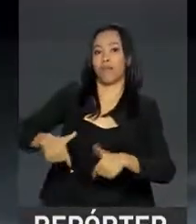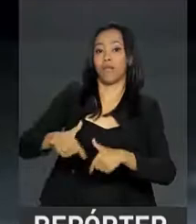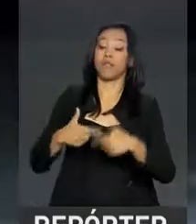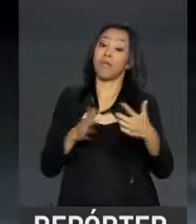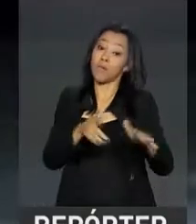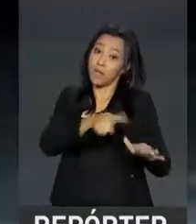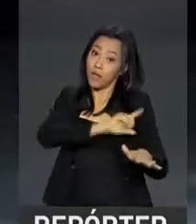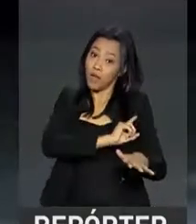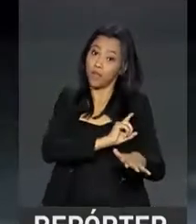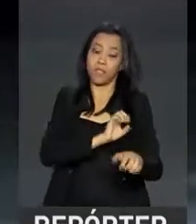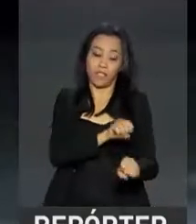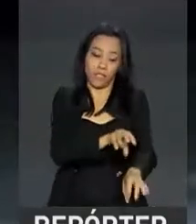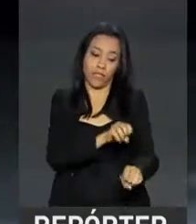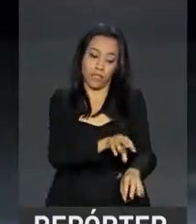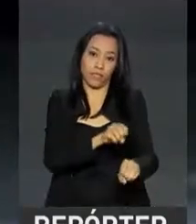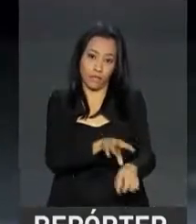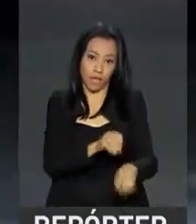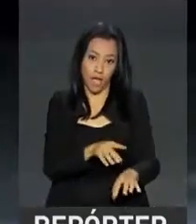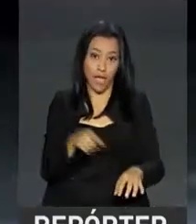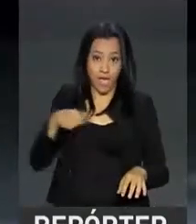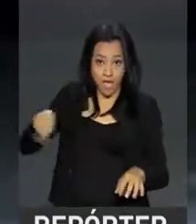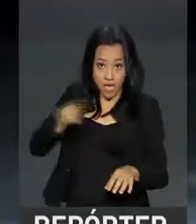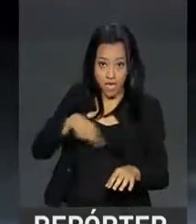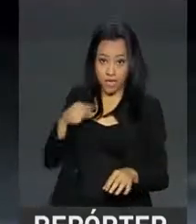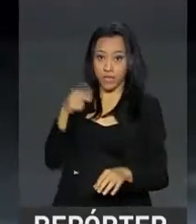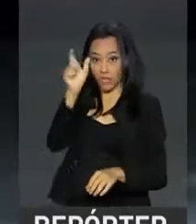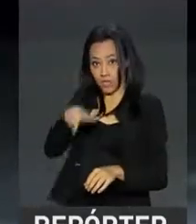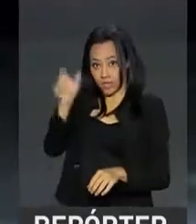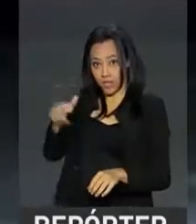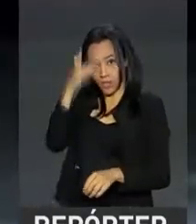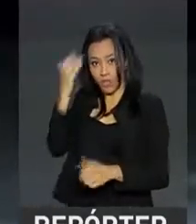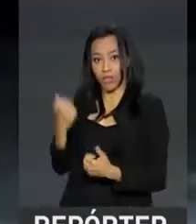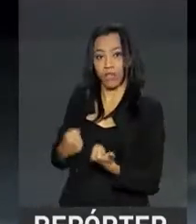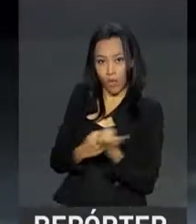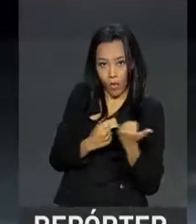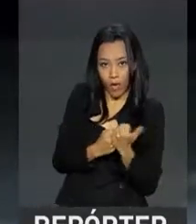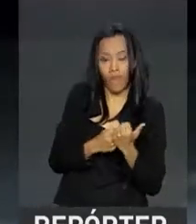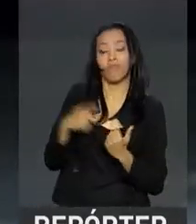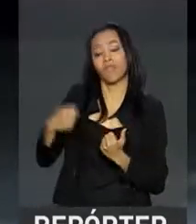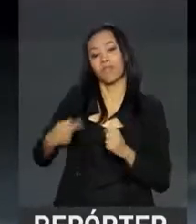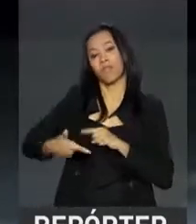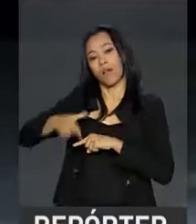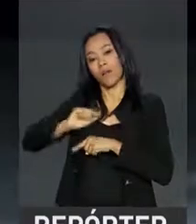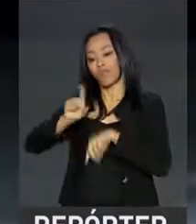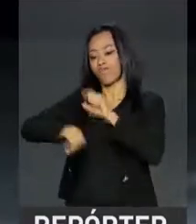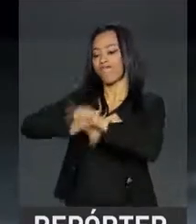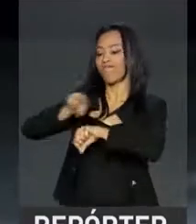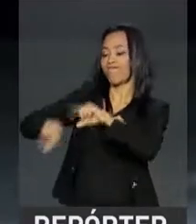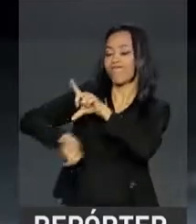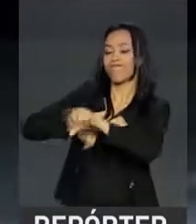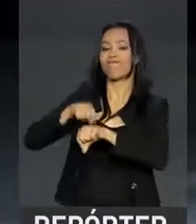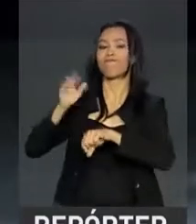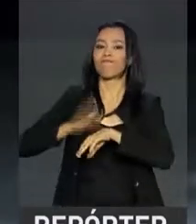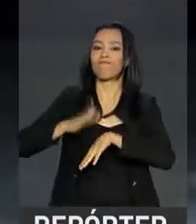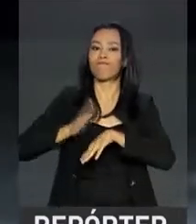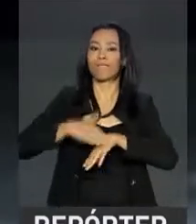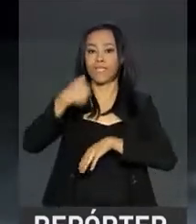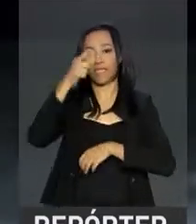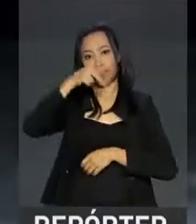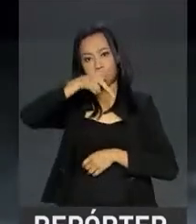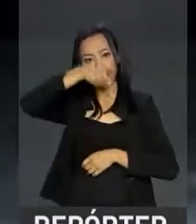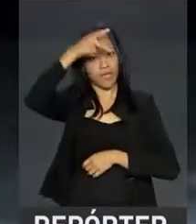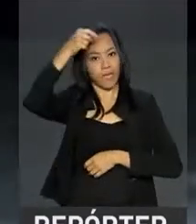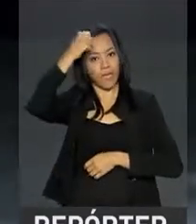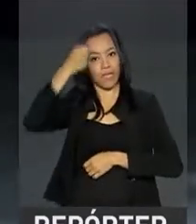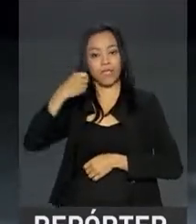alfabetização dessas crianças, esses auxiliares terão que passar por um processo seletivo elaborado pelas secretarias de